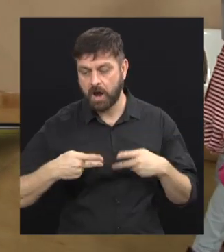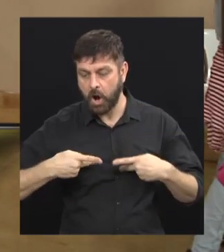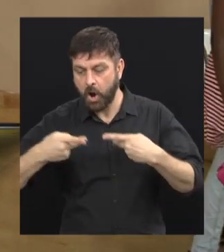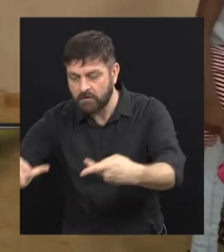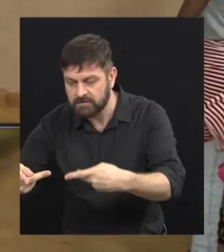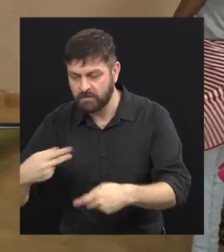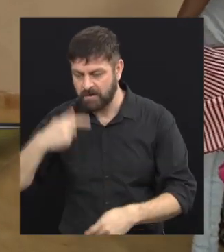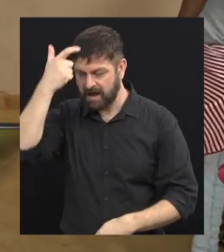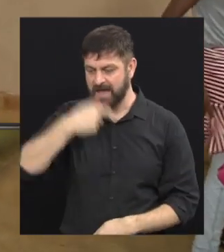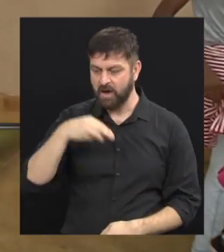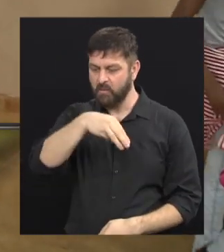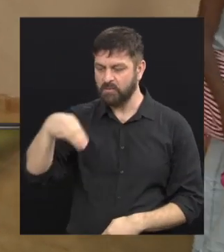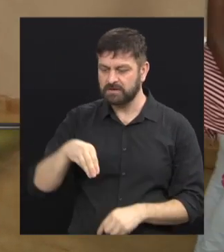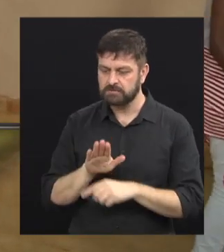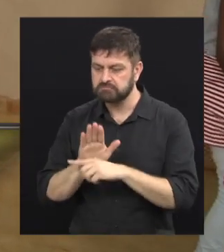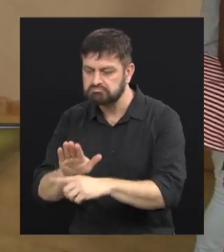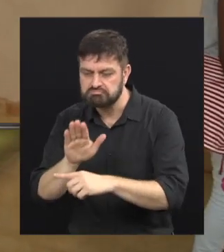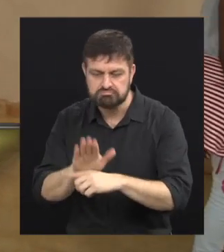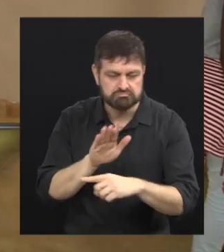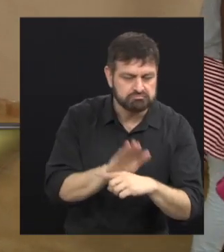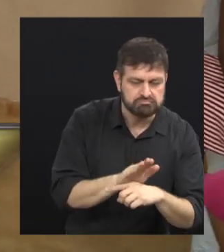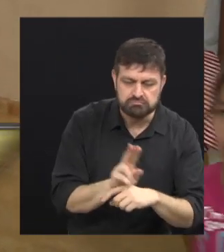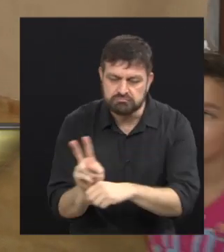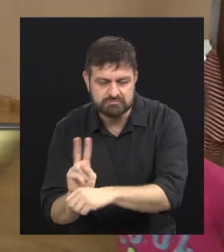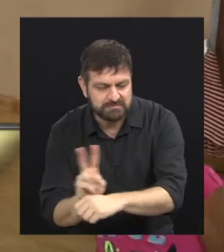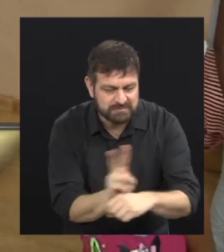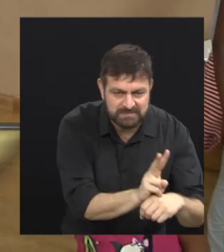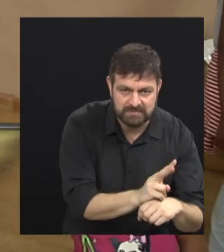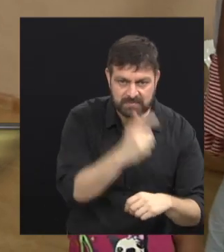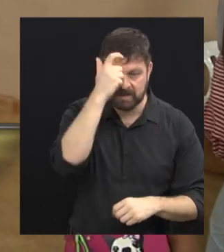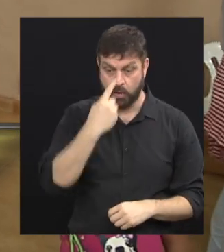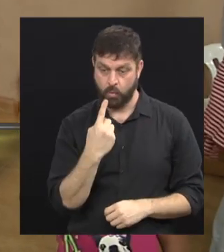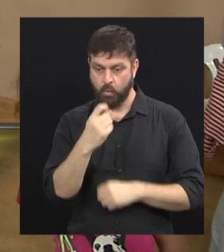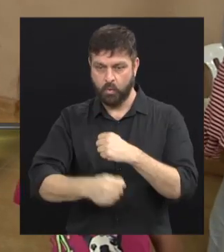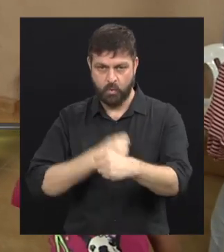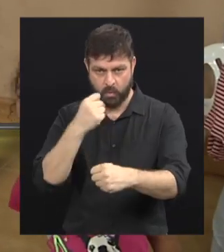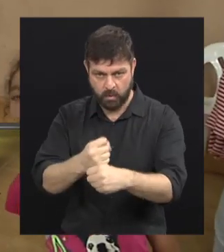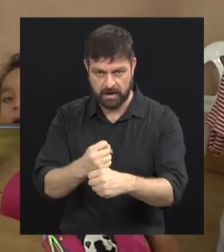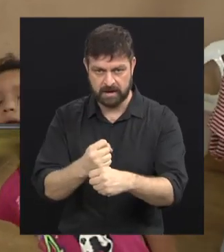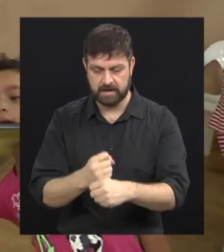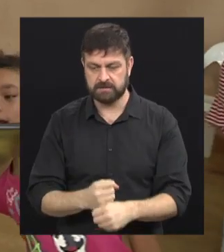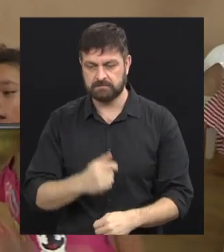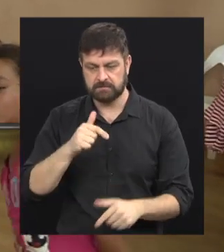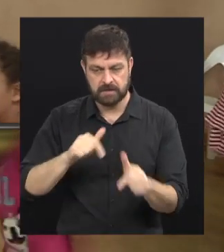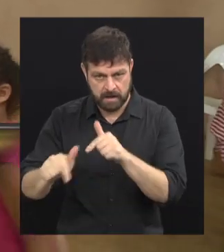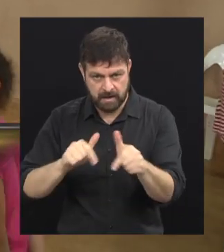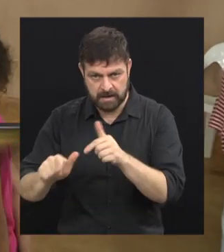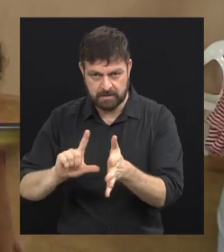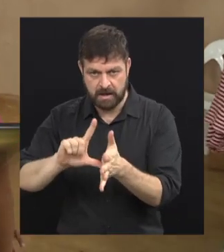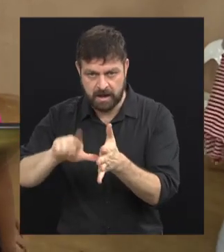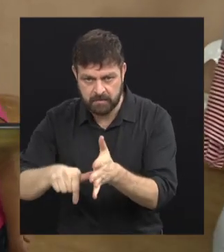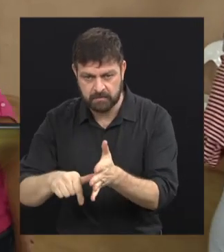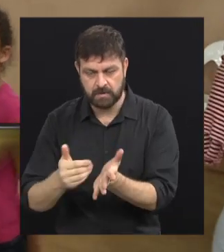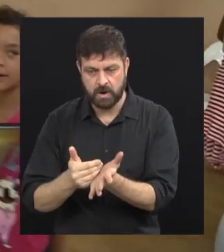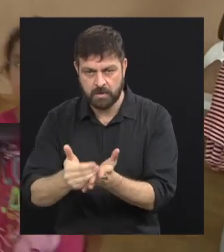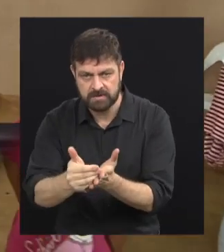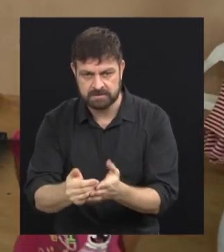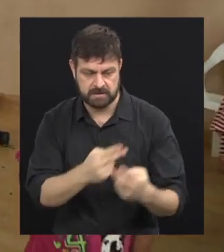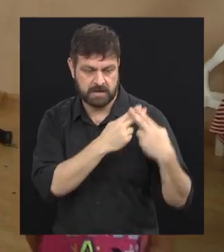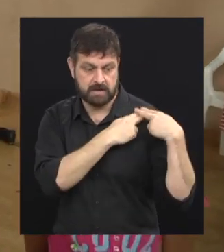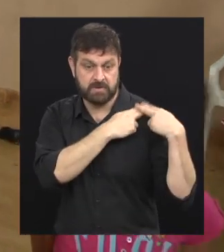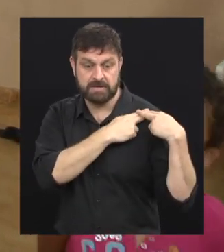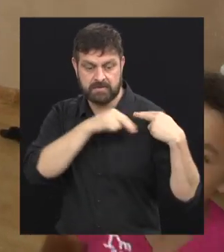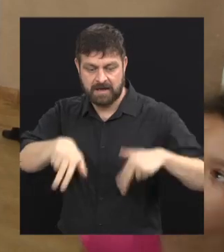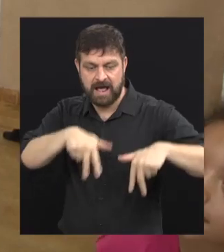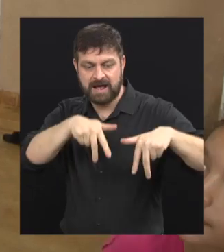aqui como monitora, e eu comecei a trabalhar aqui como monitora. Aí eu fiquei um ano aqui como monitora, e depois eu comecei a assumir as